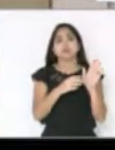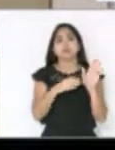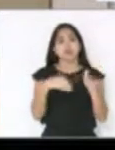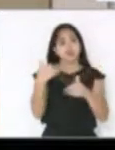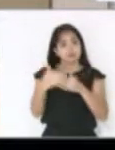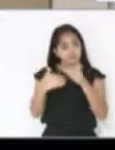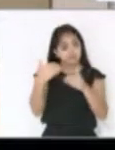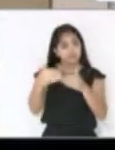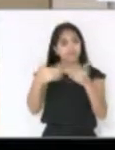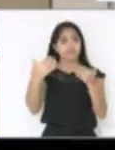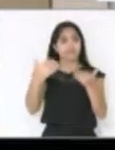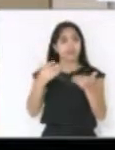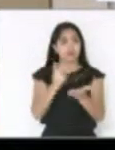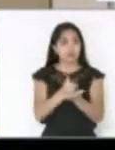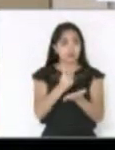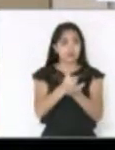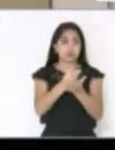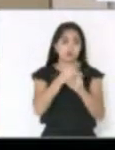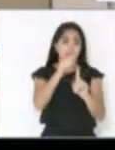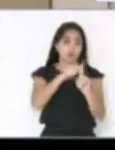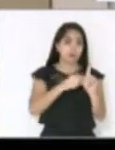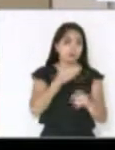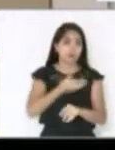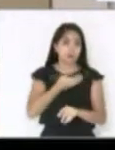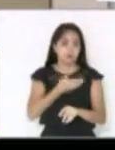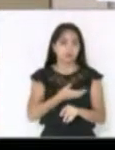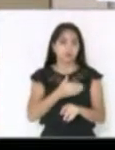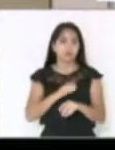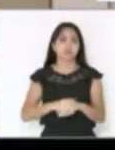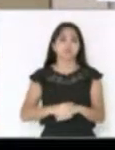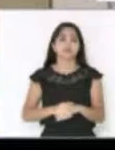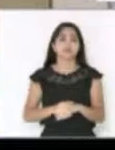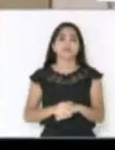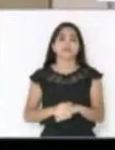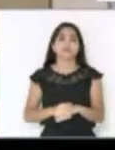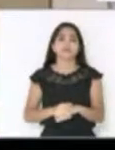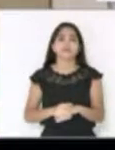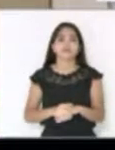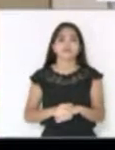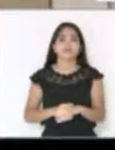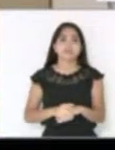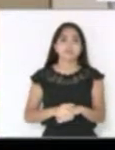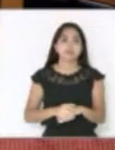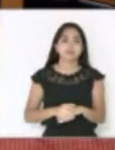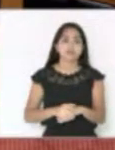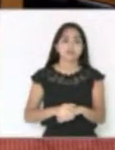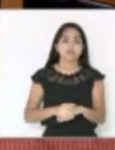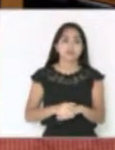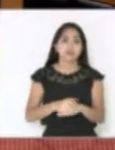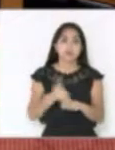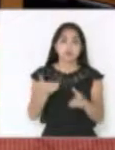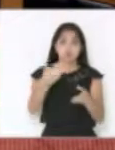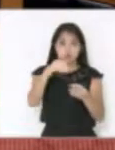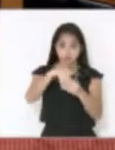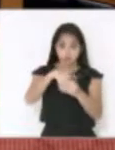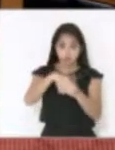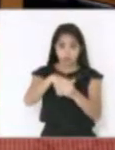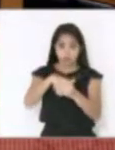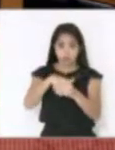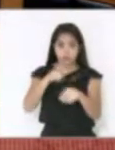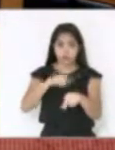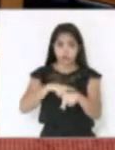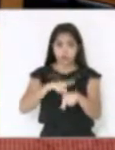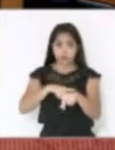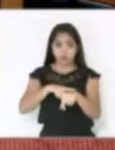2017. Vamos abrir o painel para votar. Enquanto isso, deputado João Amin com a palavra. Quando os deputados votam, presidente, só para